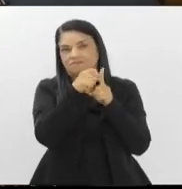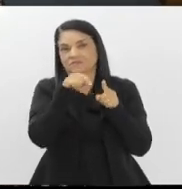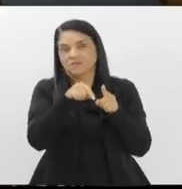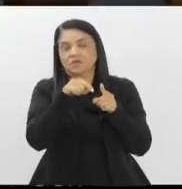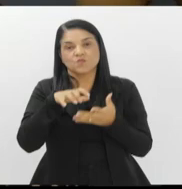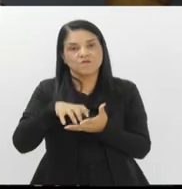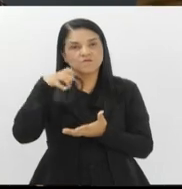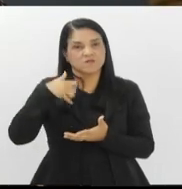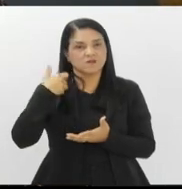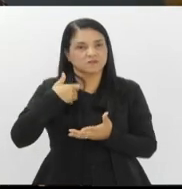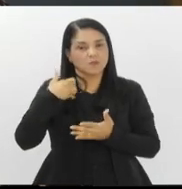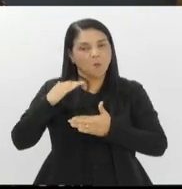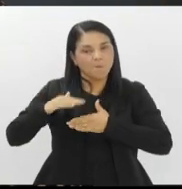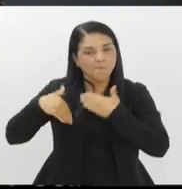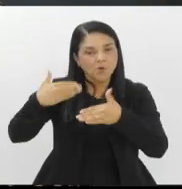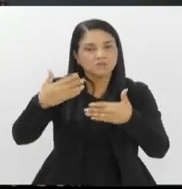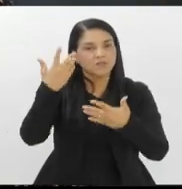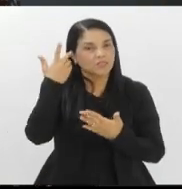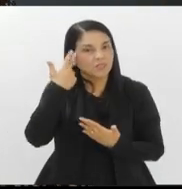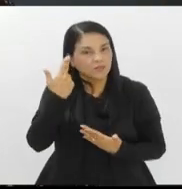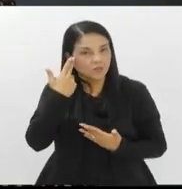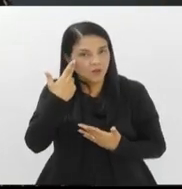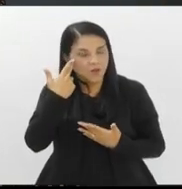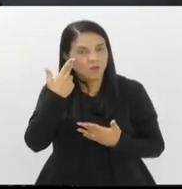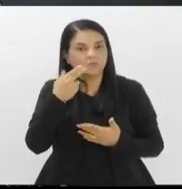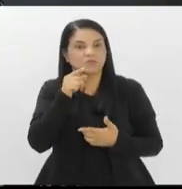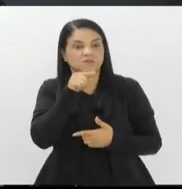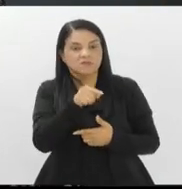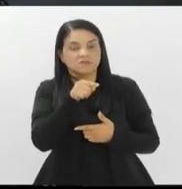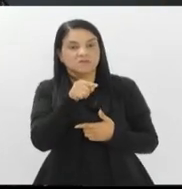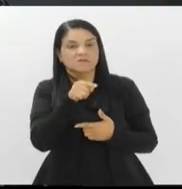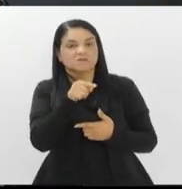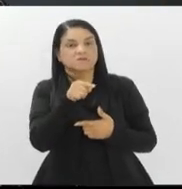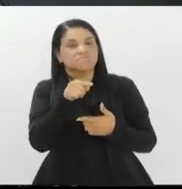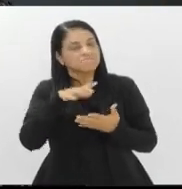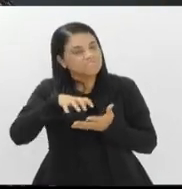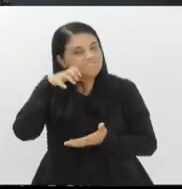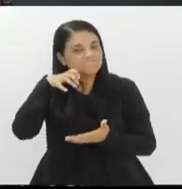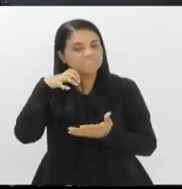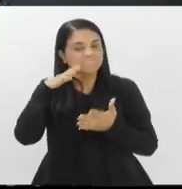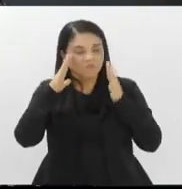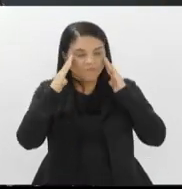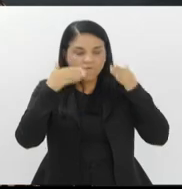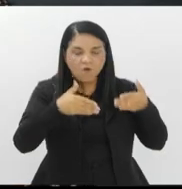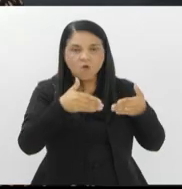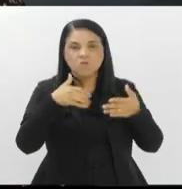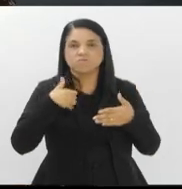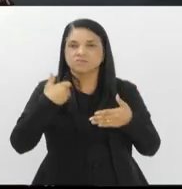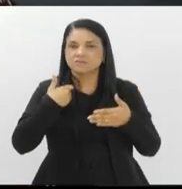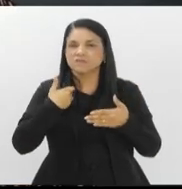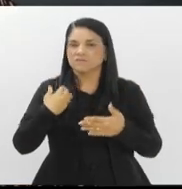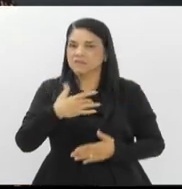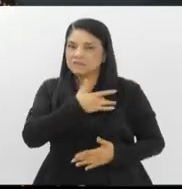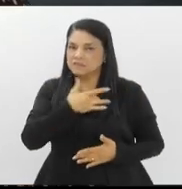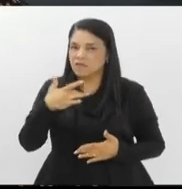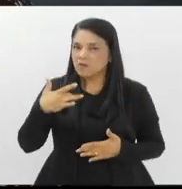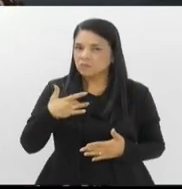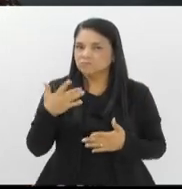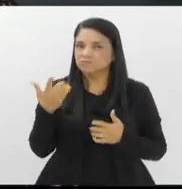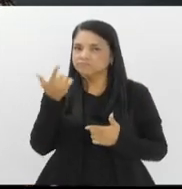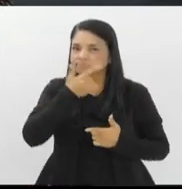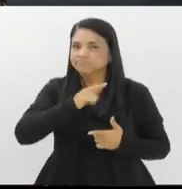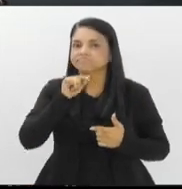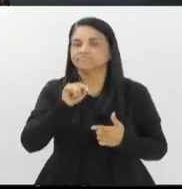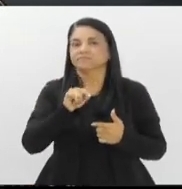o envelhecimento é um processo natural e que se voltar para esse envelhecimento é ganhar longevidade, é ganhar saúde e